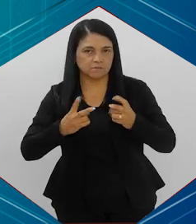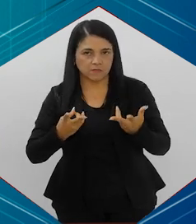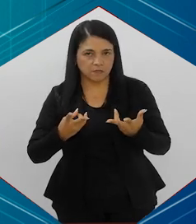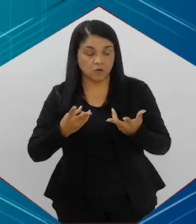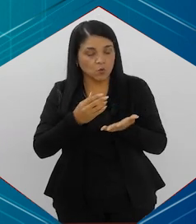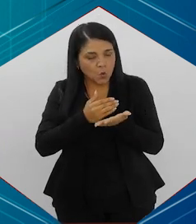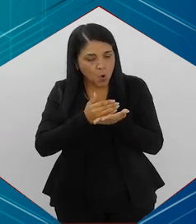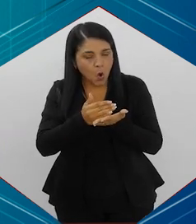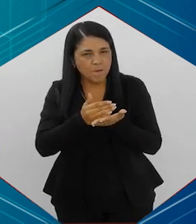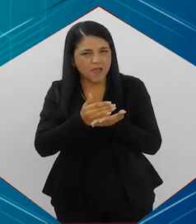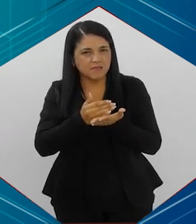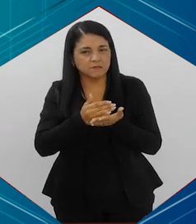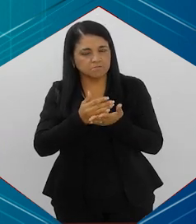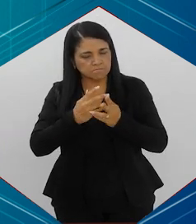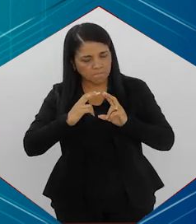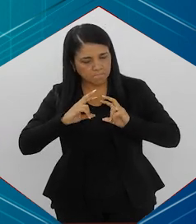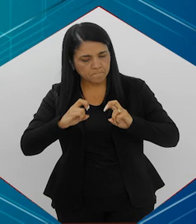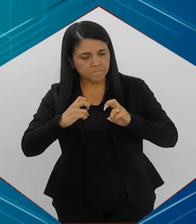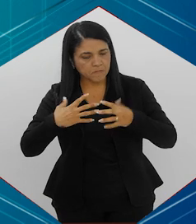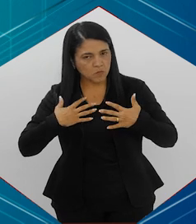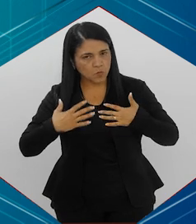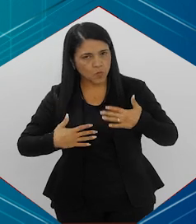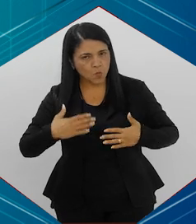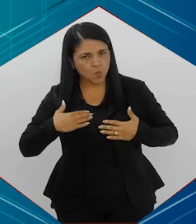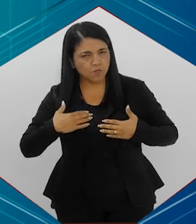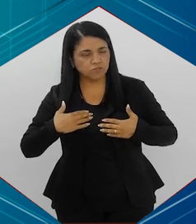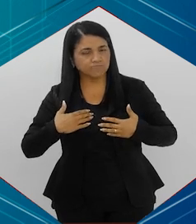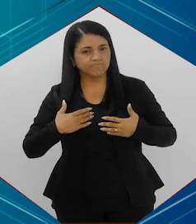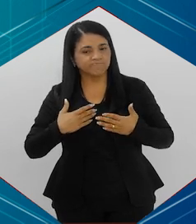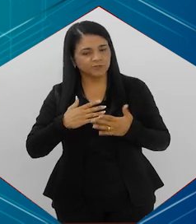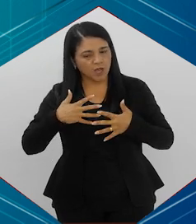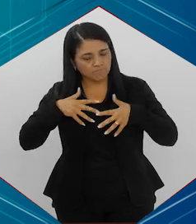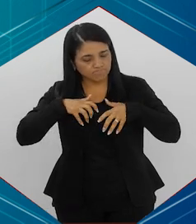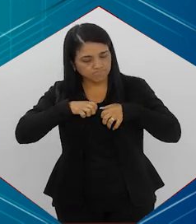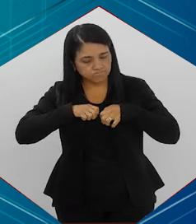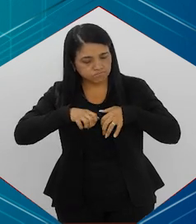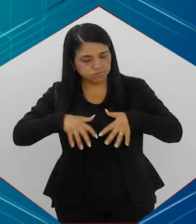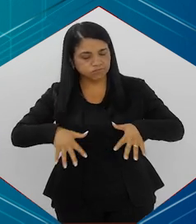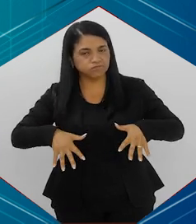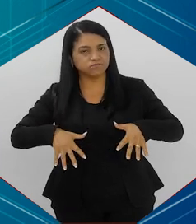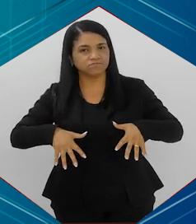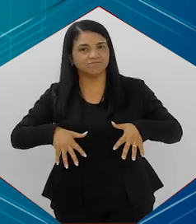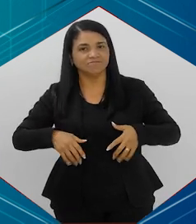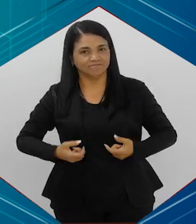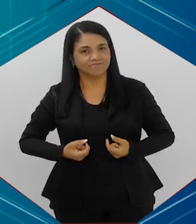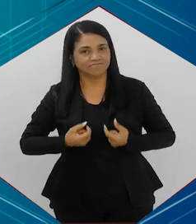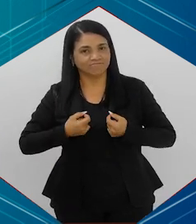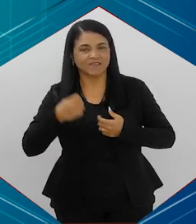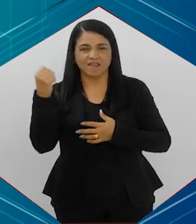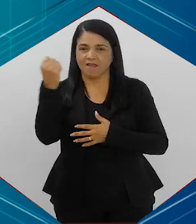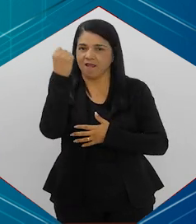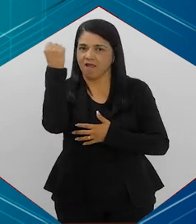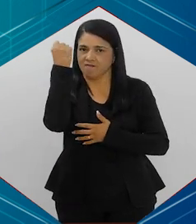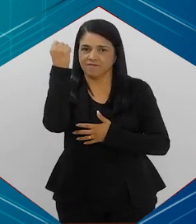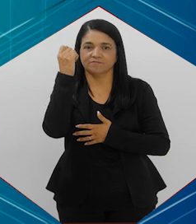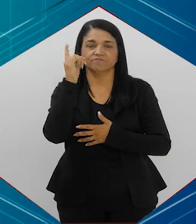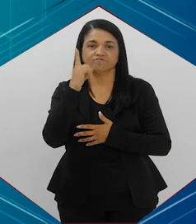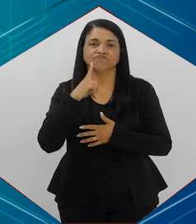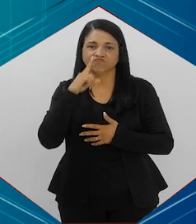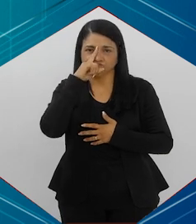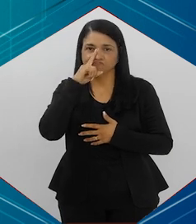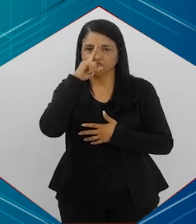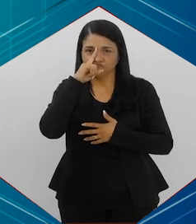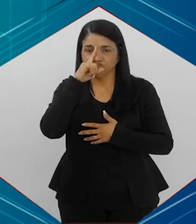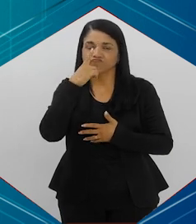Quando ele começa a sintoma, é porque ele já está em um estágio mais avançado e aí um estágio, consequentemente, mais grave e tem